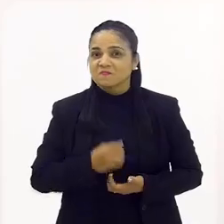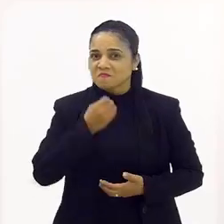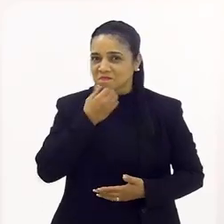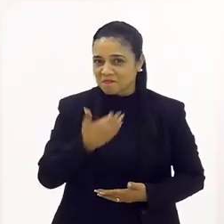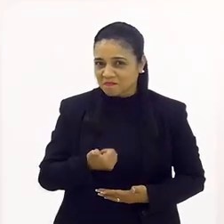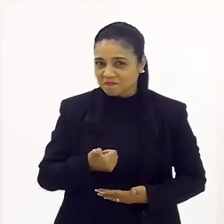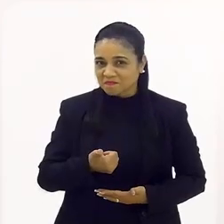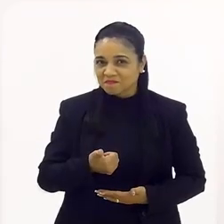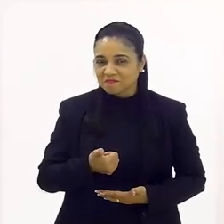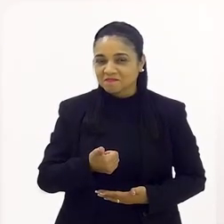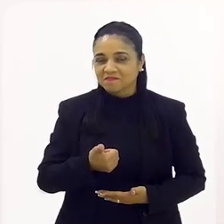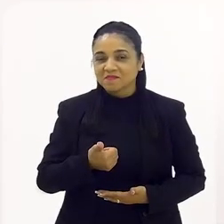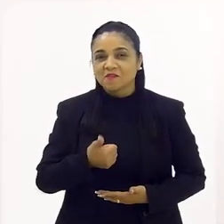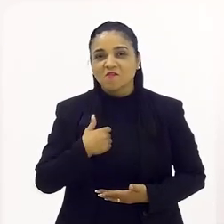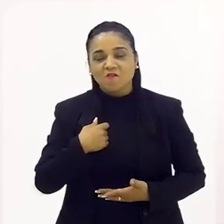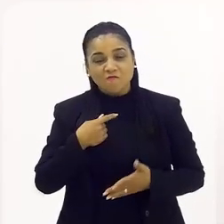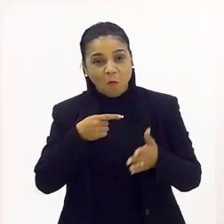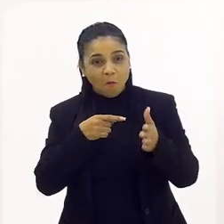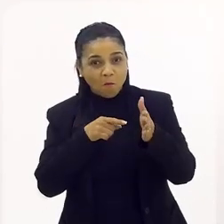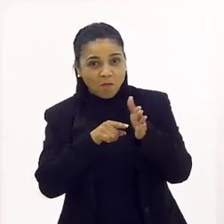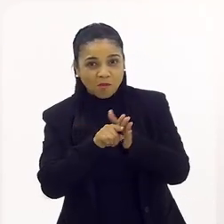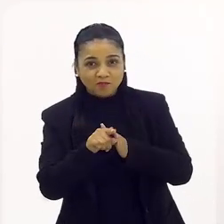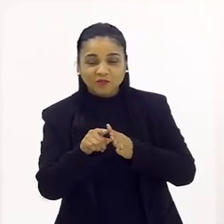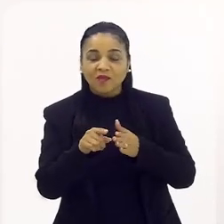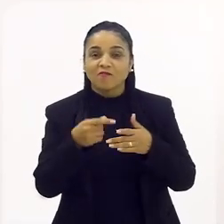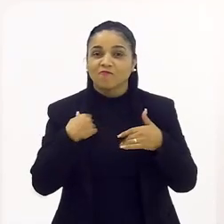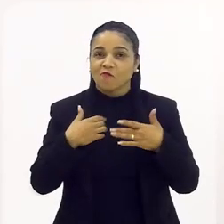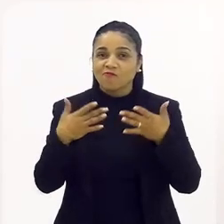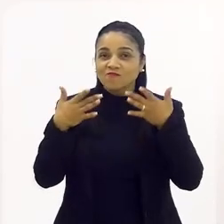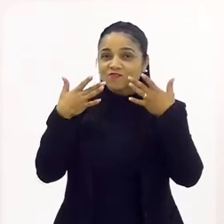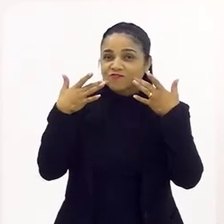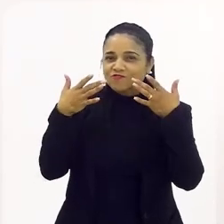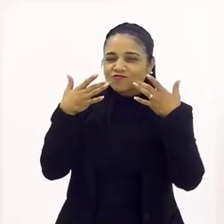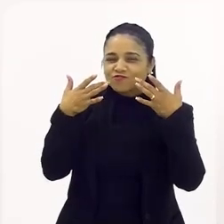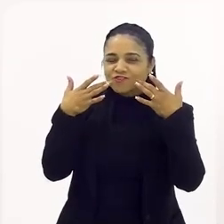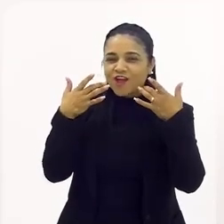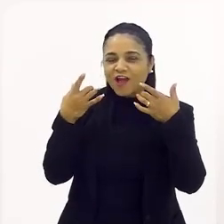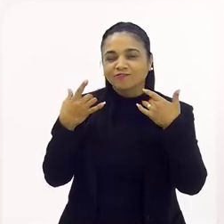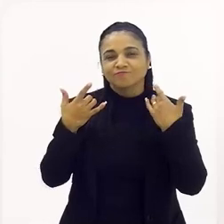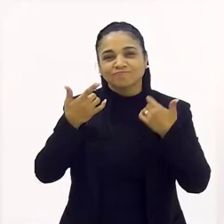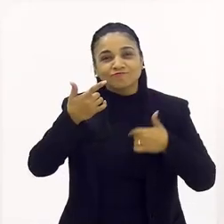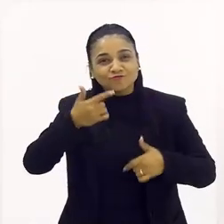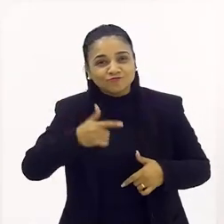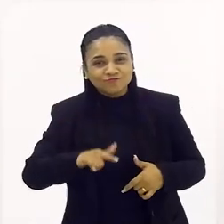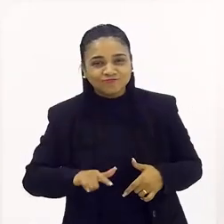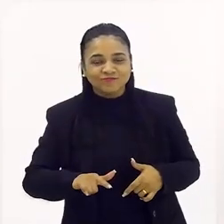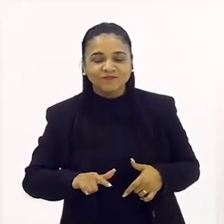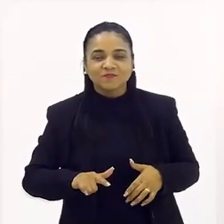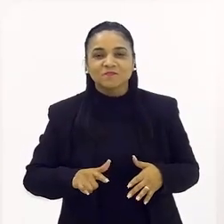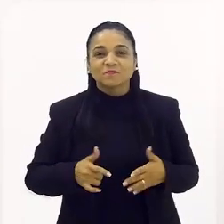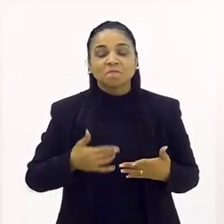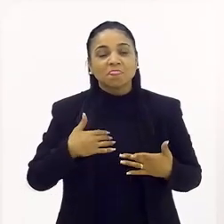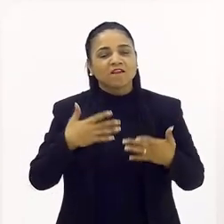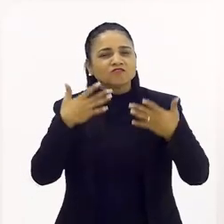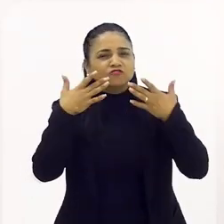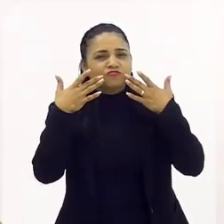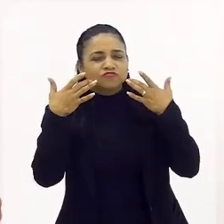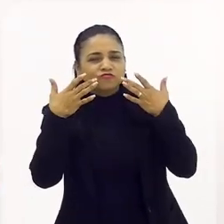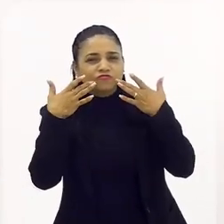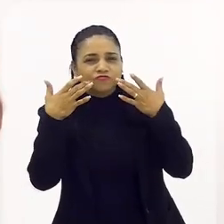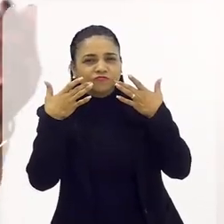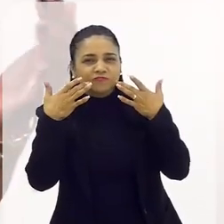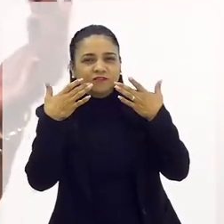Bem, eu vou explorar e vou voltar ao teatro. O teatro é